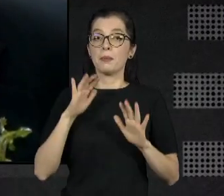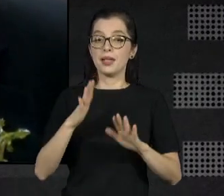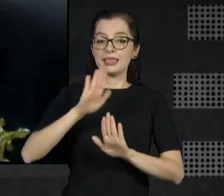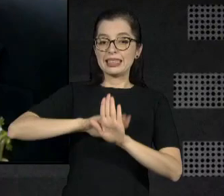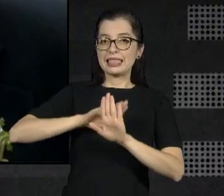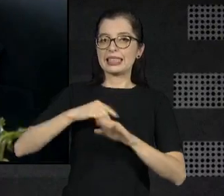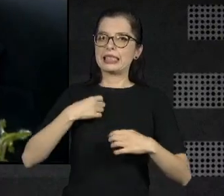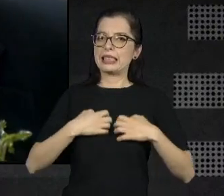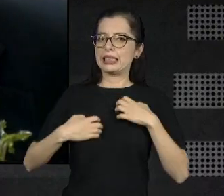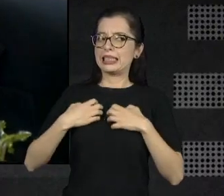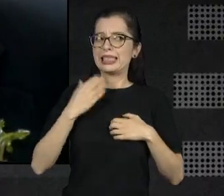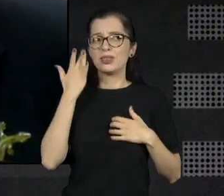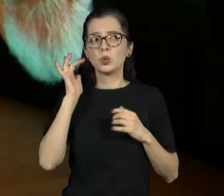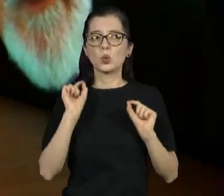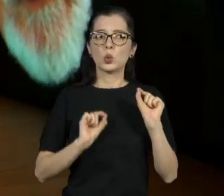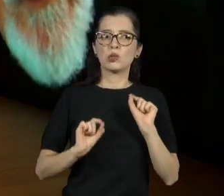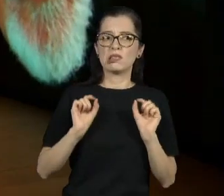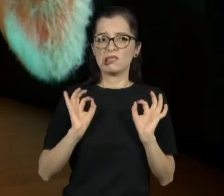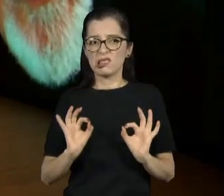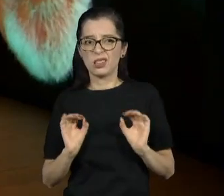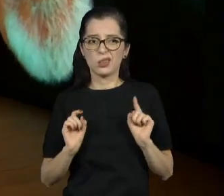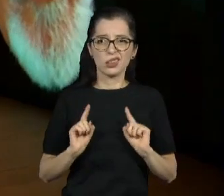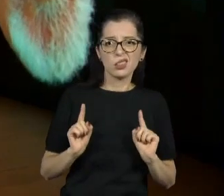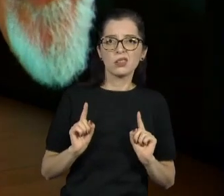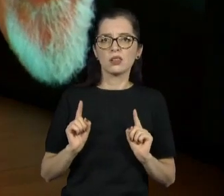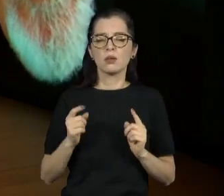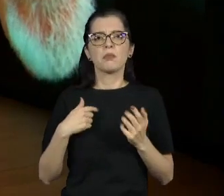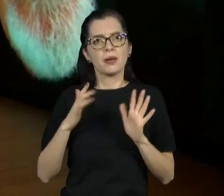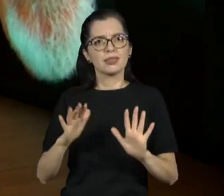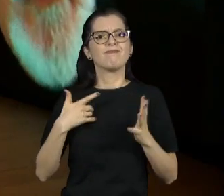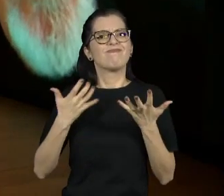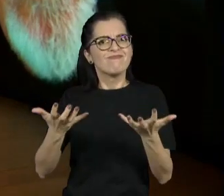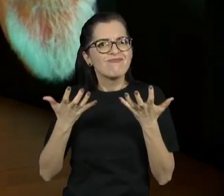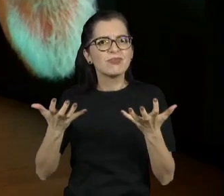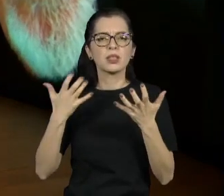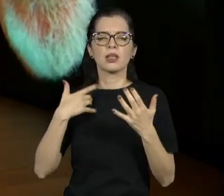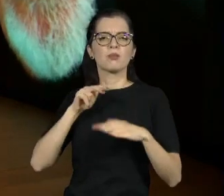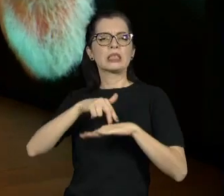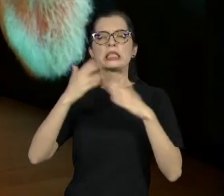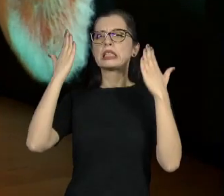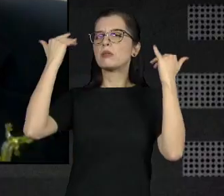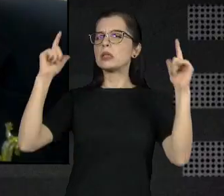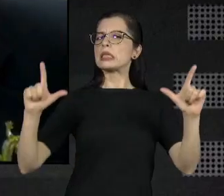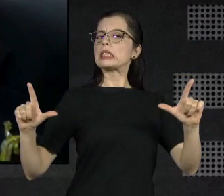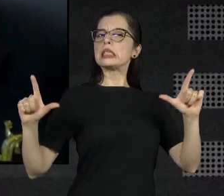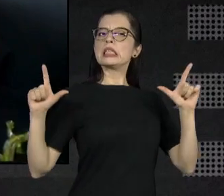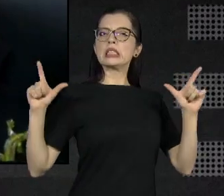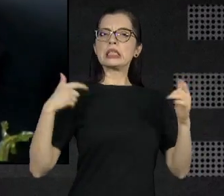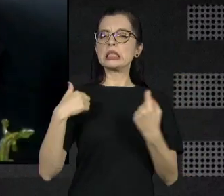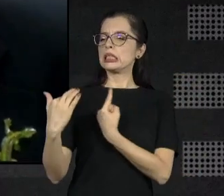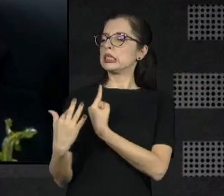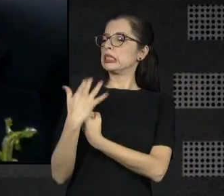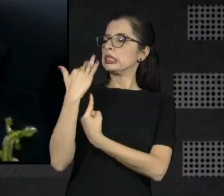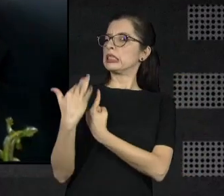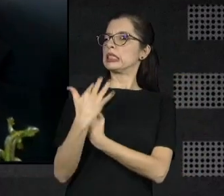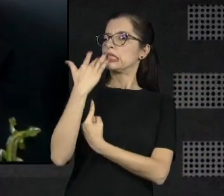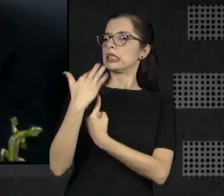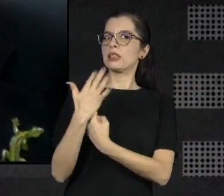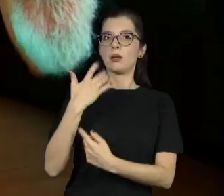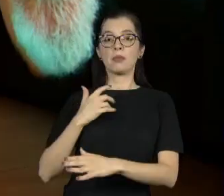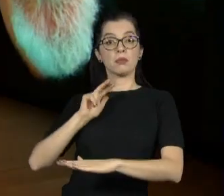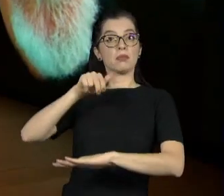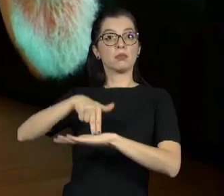era tão violento desse jeito. Eu queria tanto aquele sucesso popular que aconteceu, né? Mas eu fiquei com medo na época, fiquei doente,